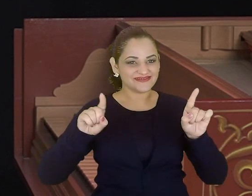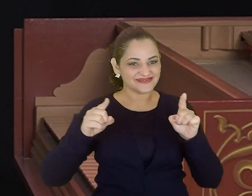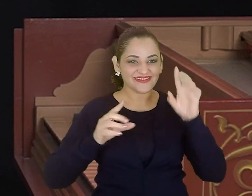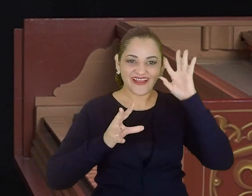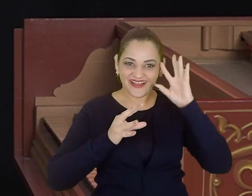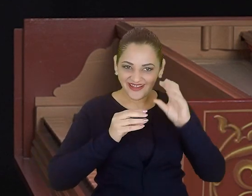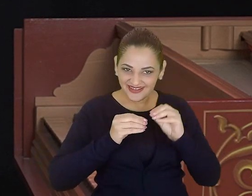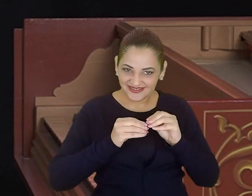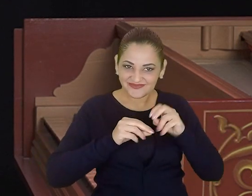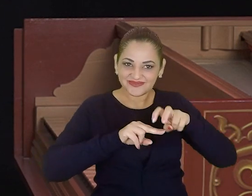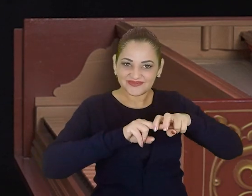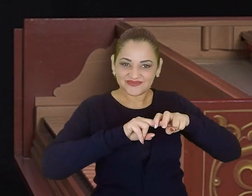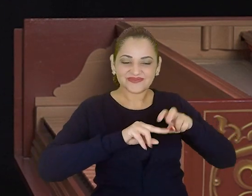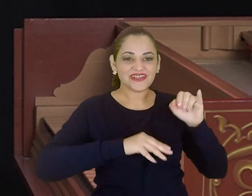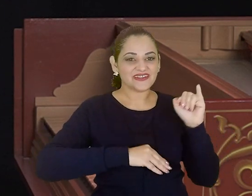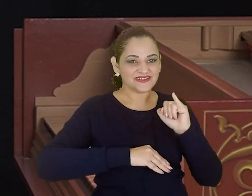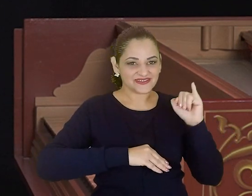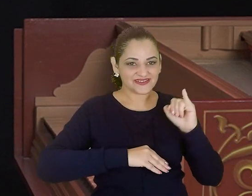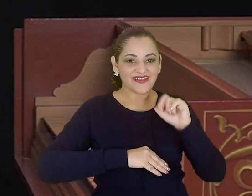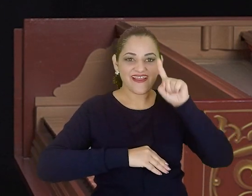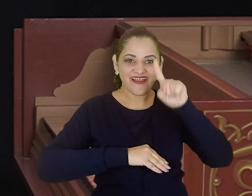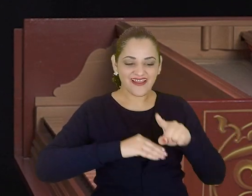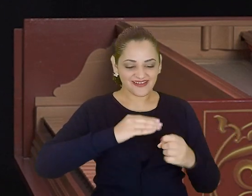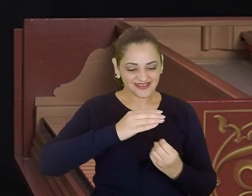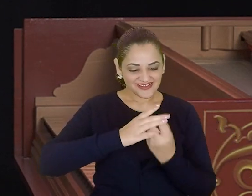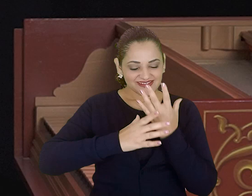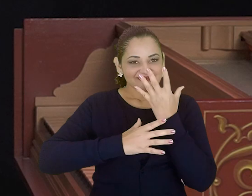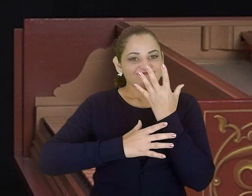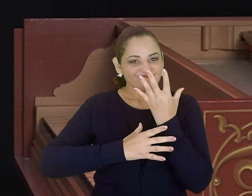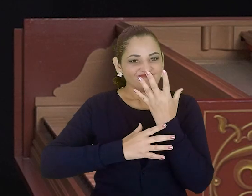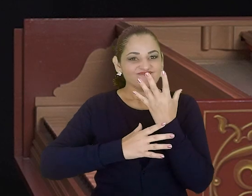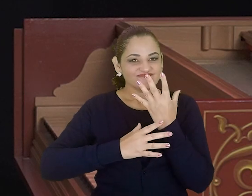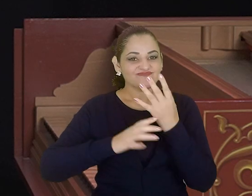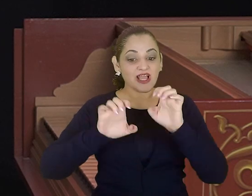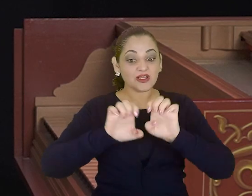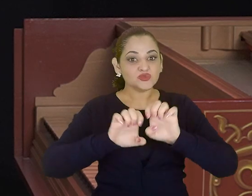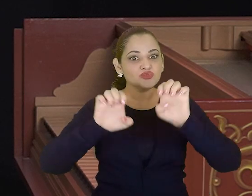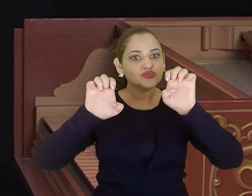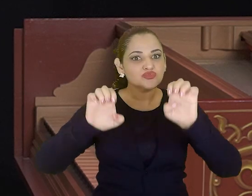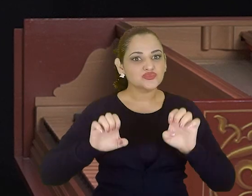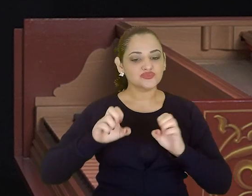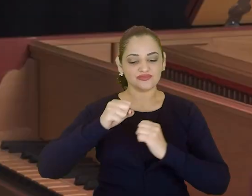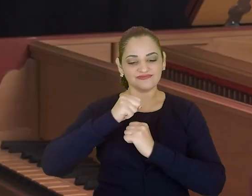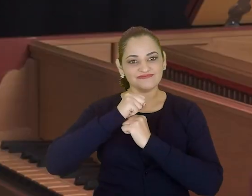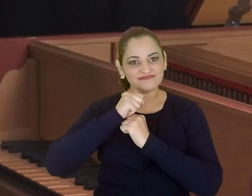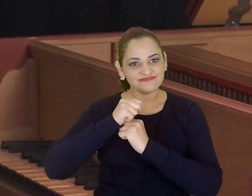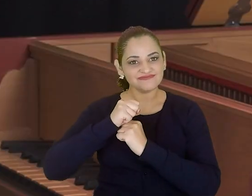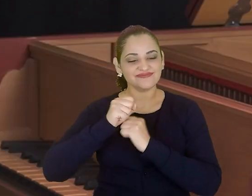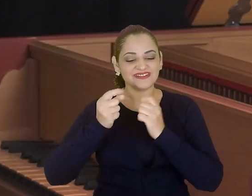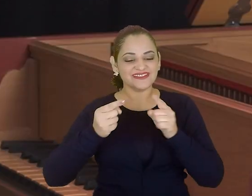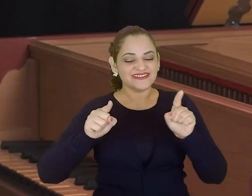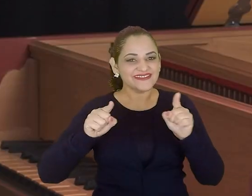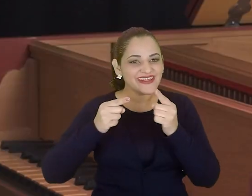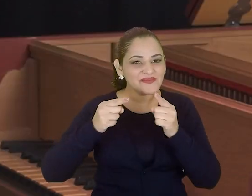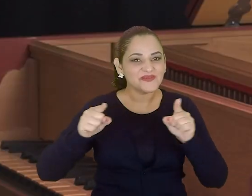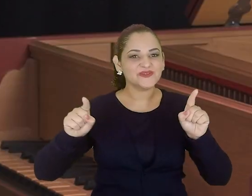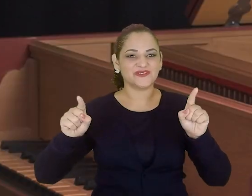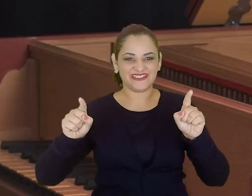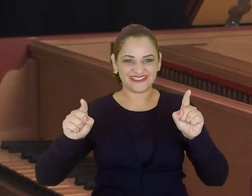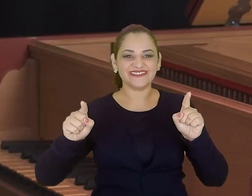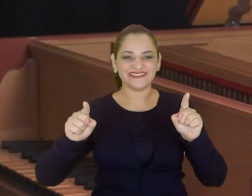il fundamento, que é o fundamento, é a estrutura da música. É a estrutura por onde